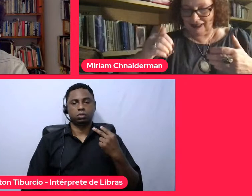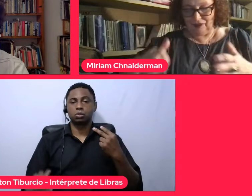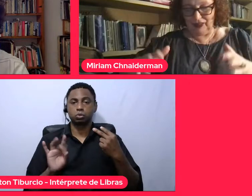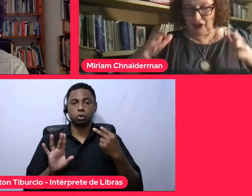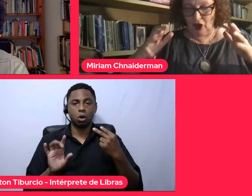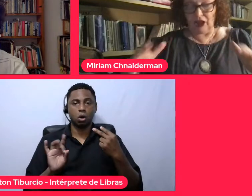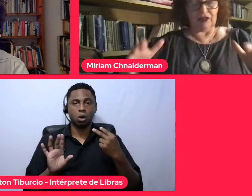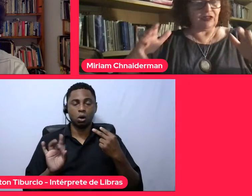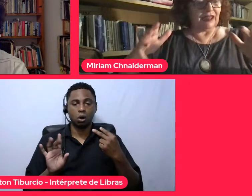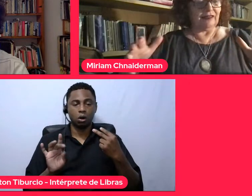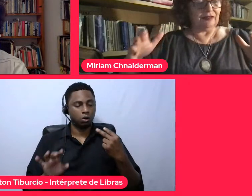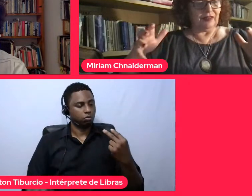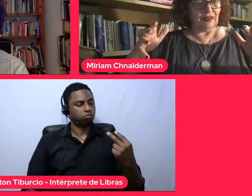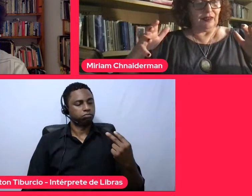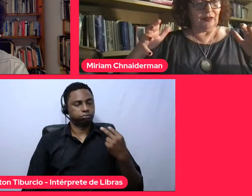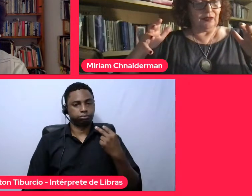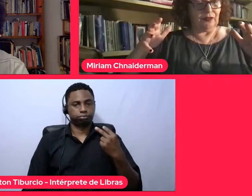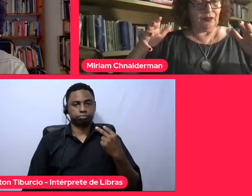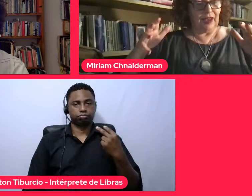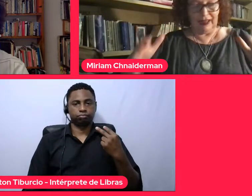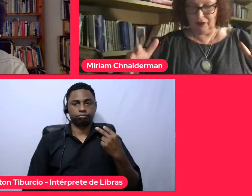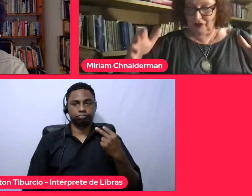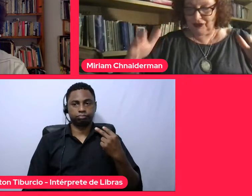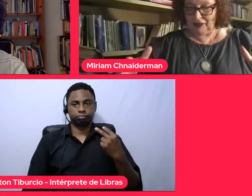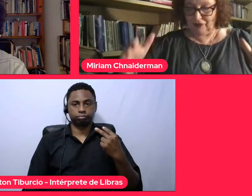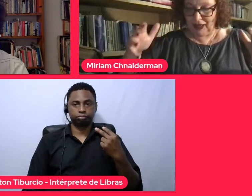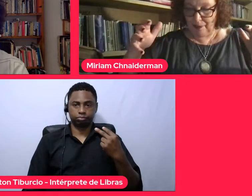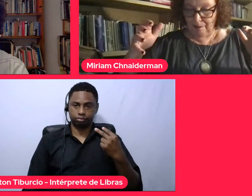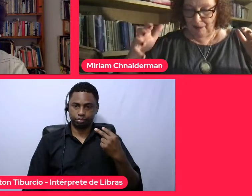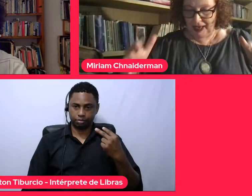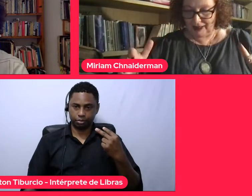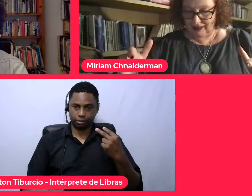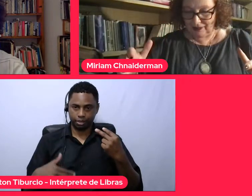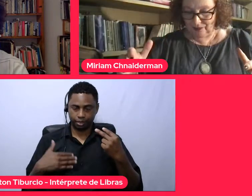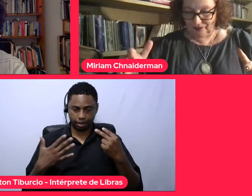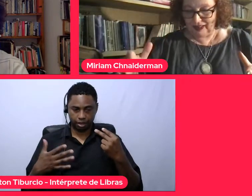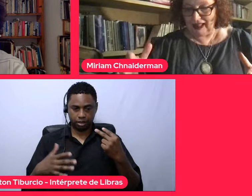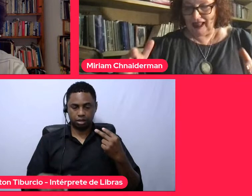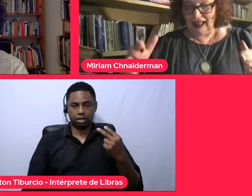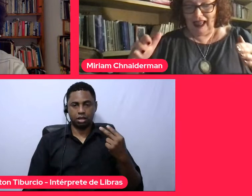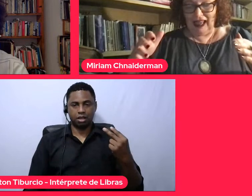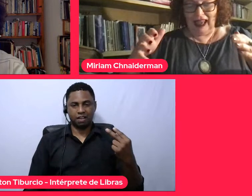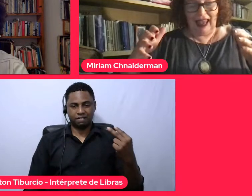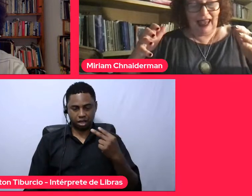você se vê, górgona faz você virar pedra.